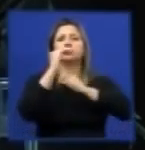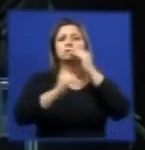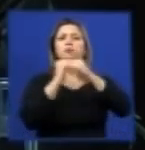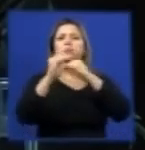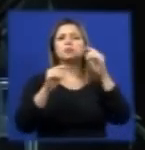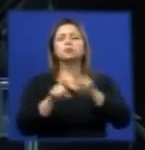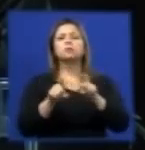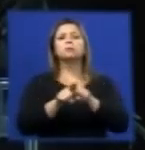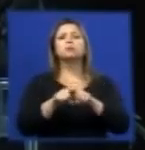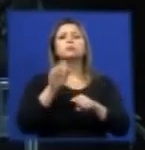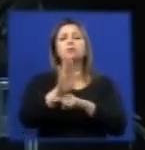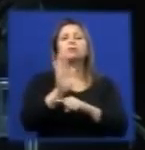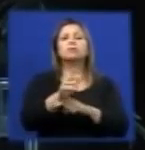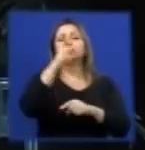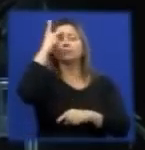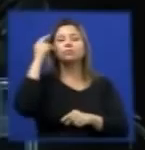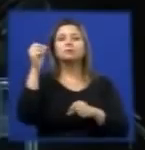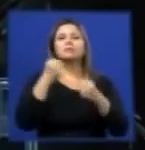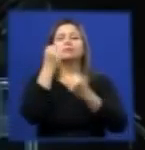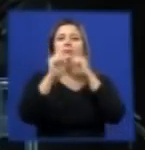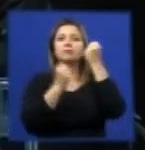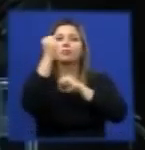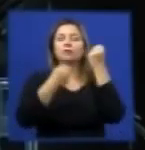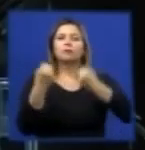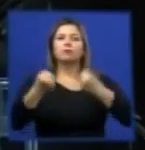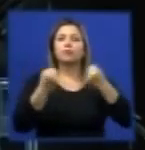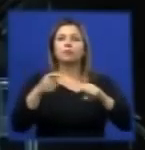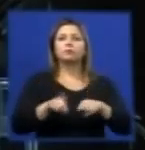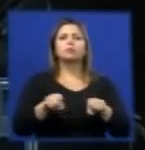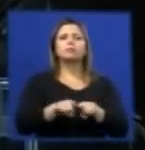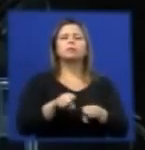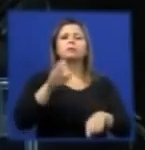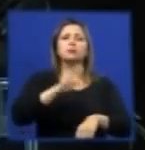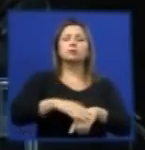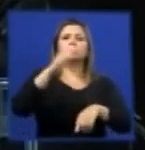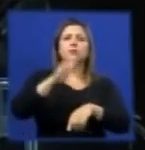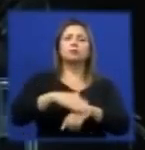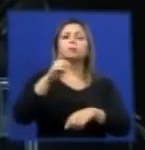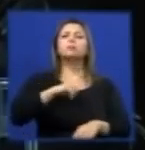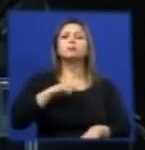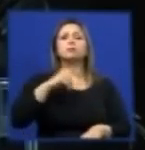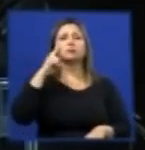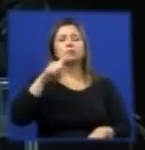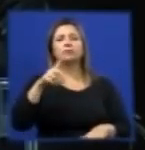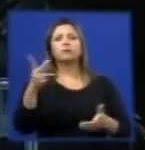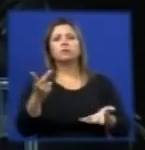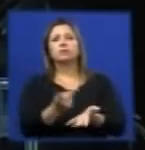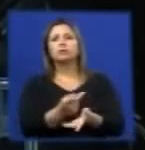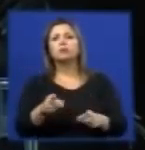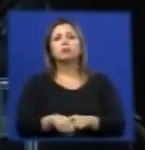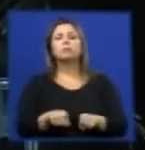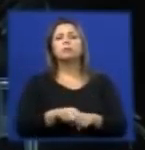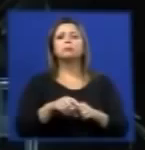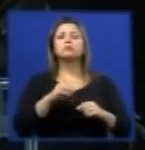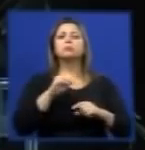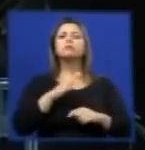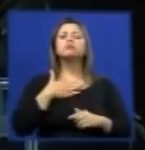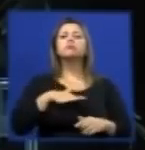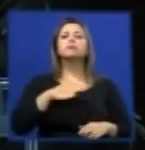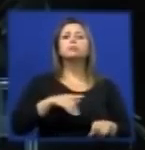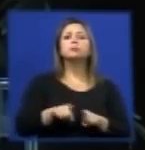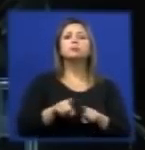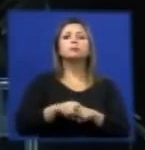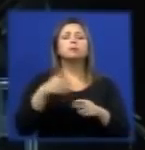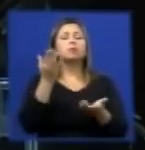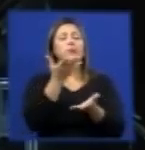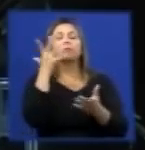automotiva, tem uma grande relevância. Também sabemos e concordamos que tem uma grande estabilidade e não é degradado no